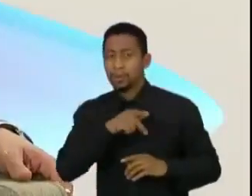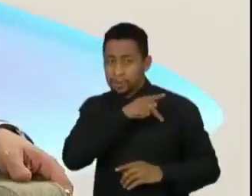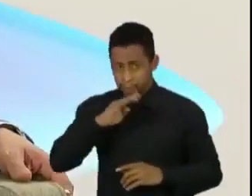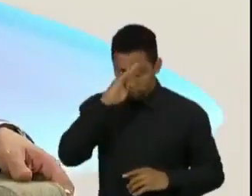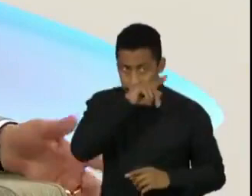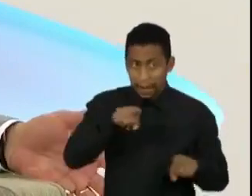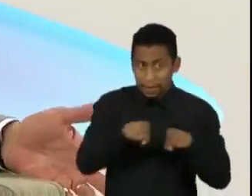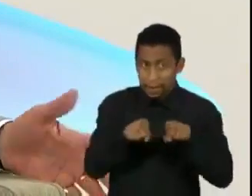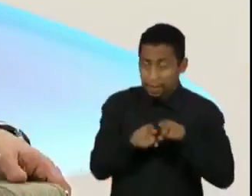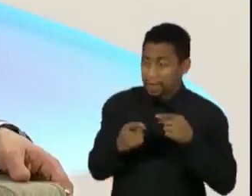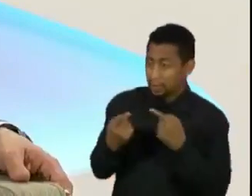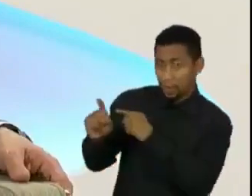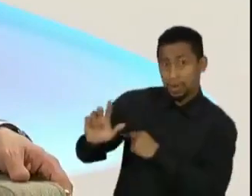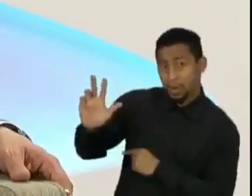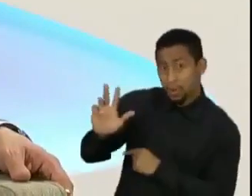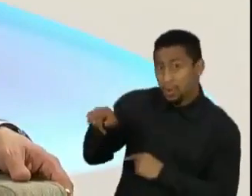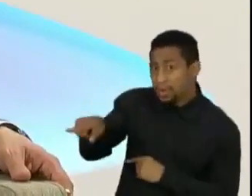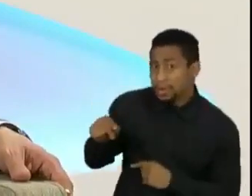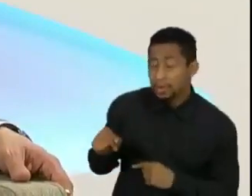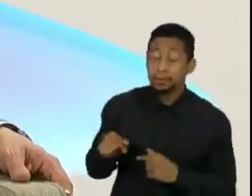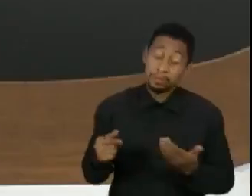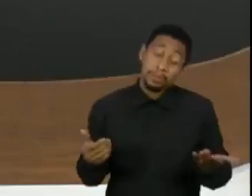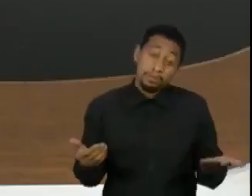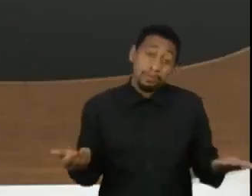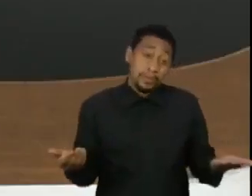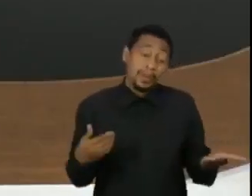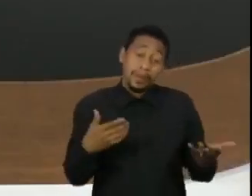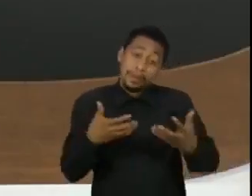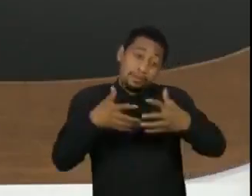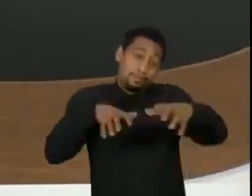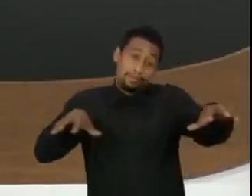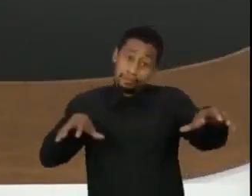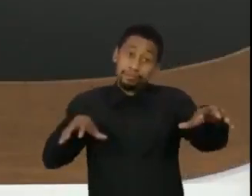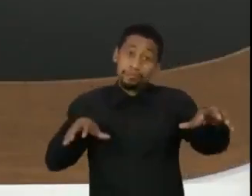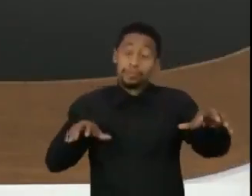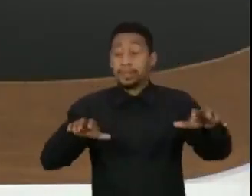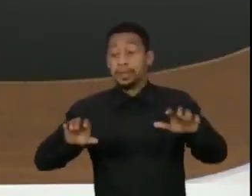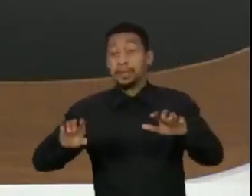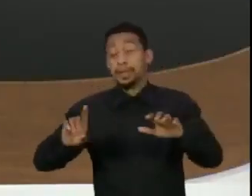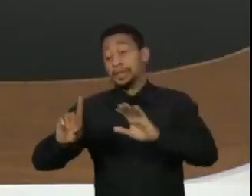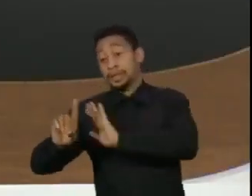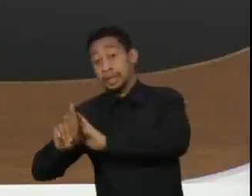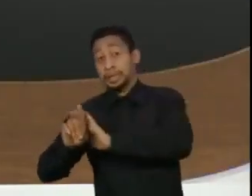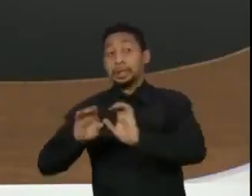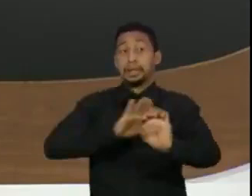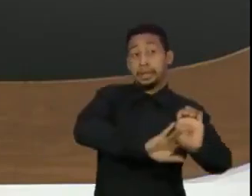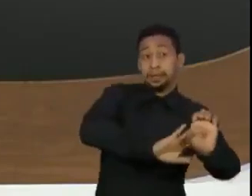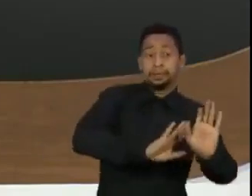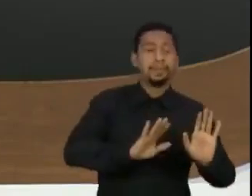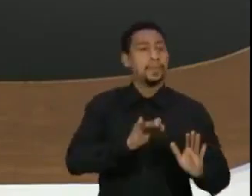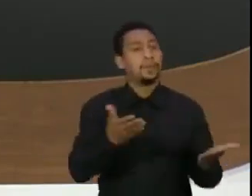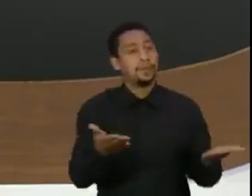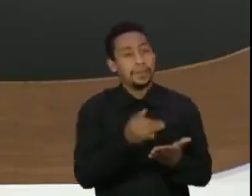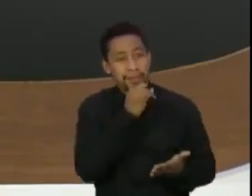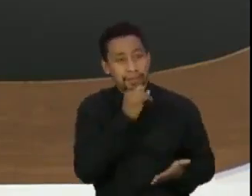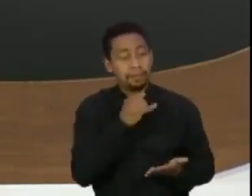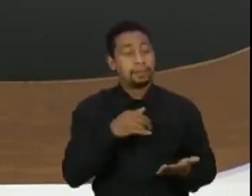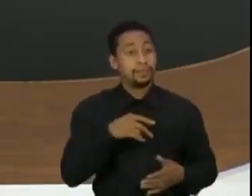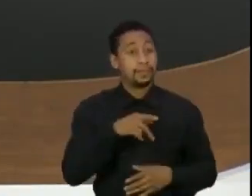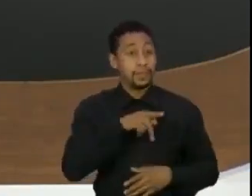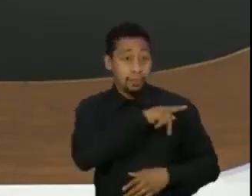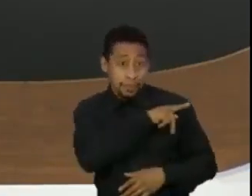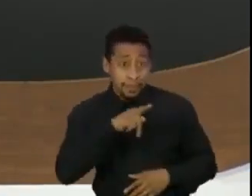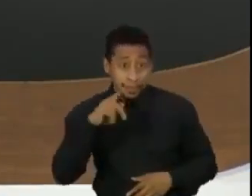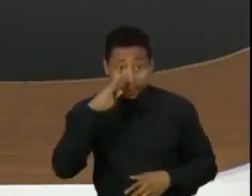Lógico, é óbvio que são. E hoje é que são extremos da mesma natureza? A gente tem no momento, por exemplo, o presidente falando até